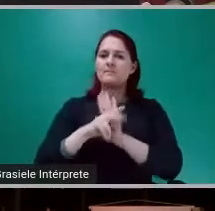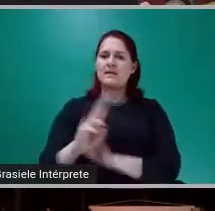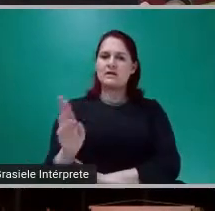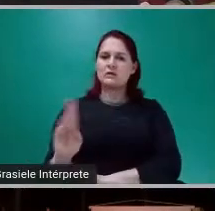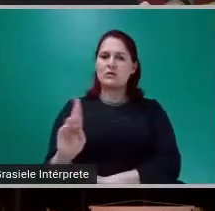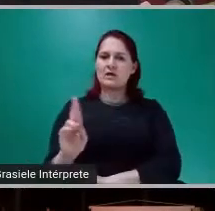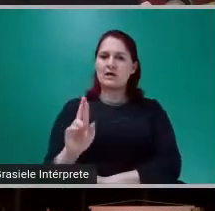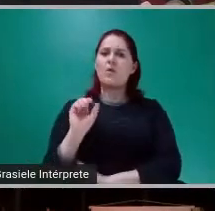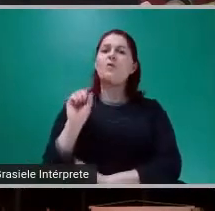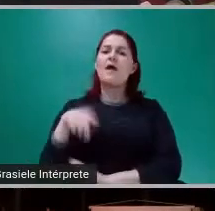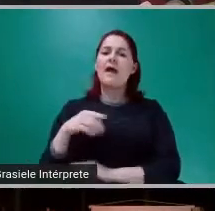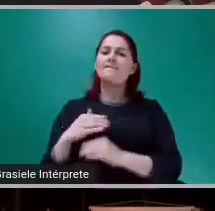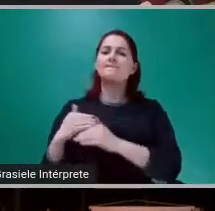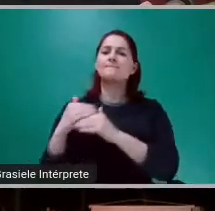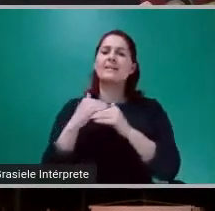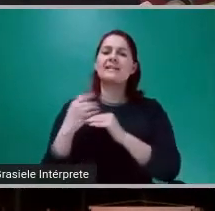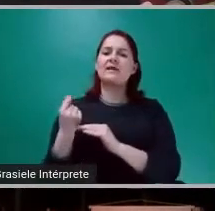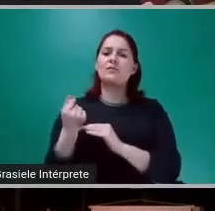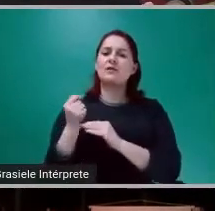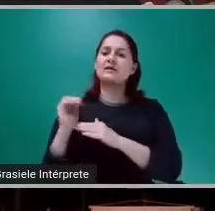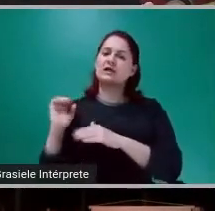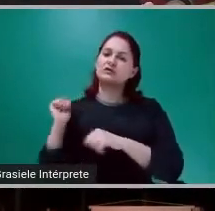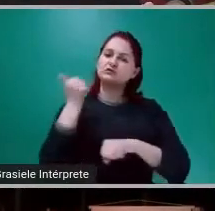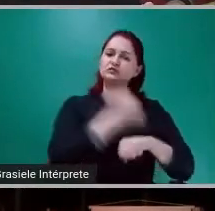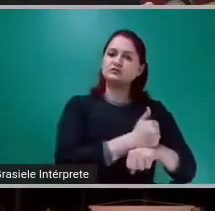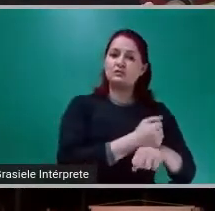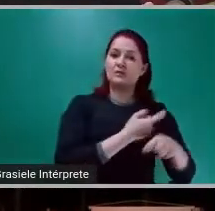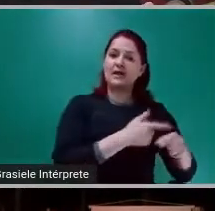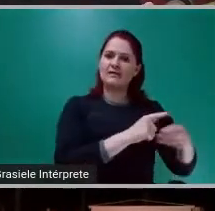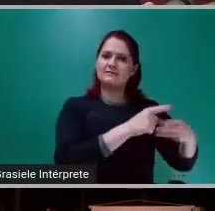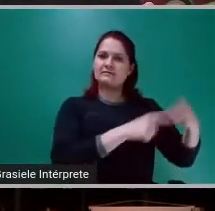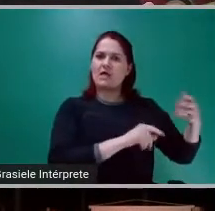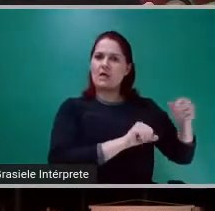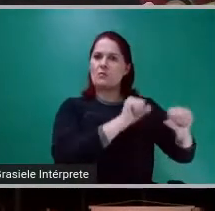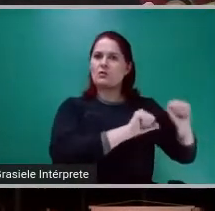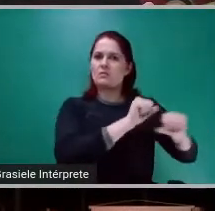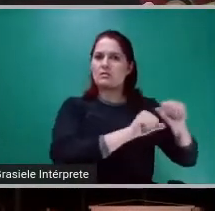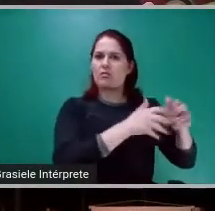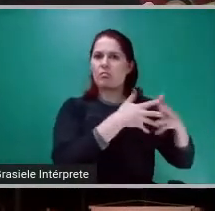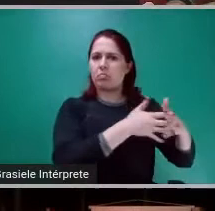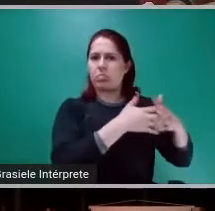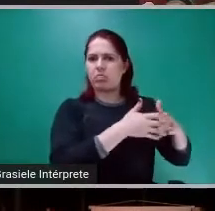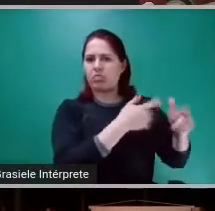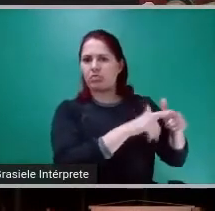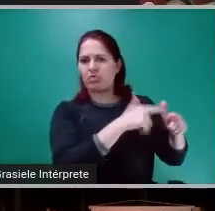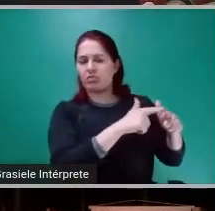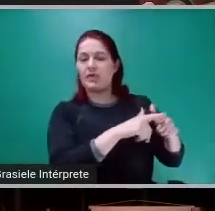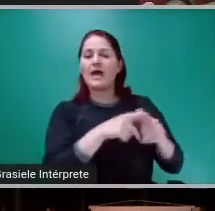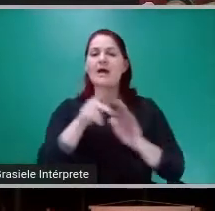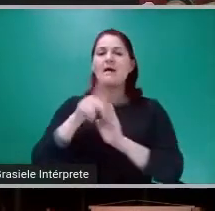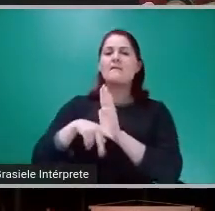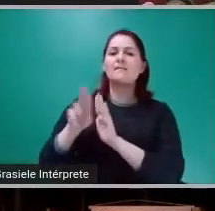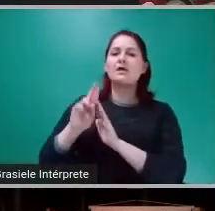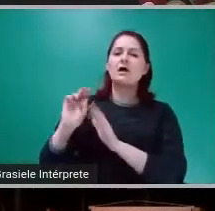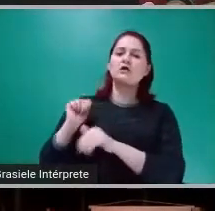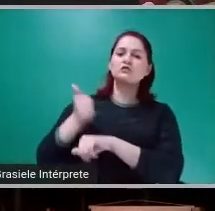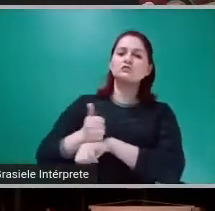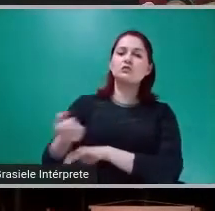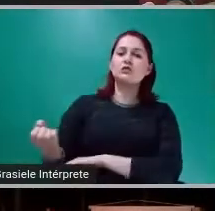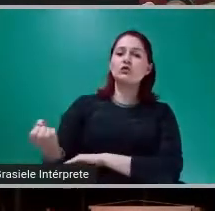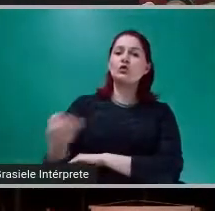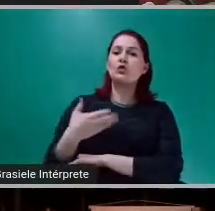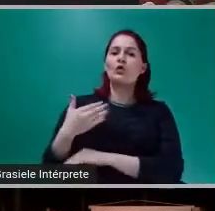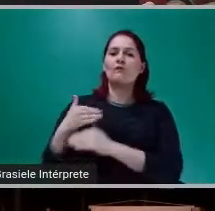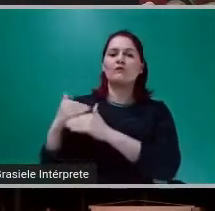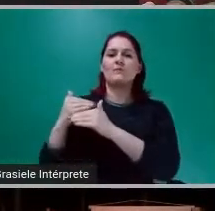substituir aquele padrão. Então, ele, no fundo, serve para quê? Para o novo padrão